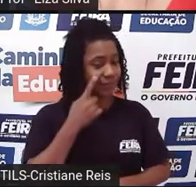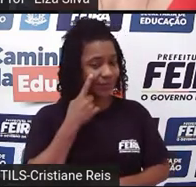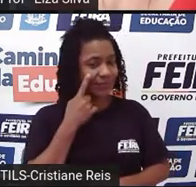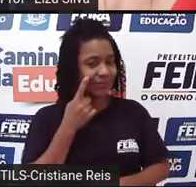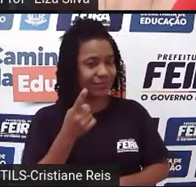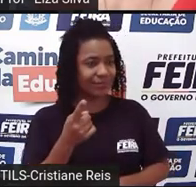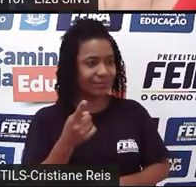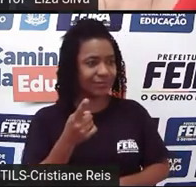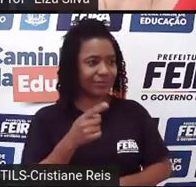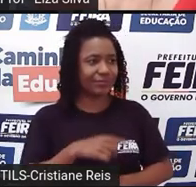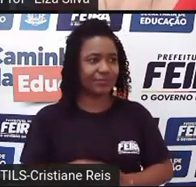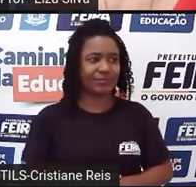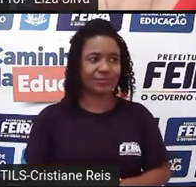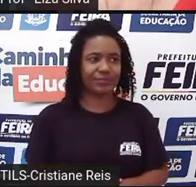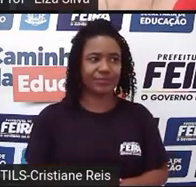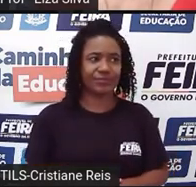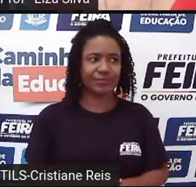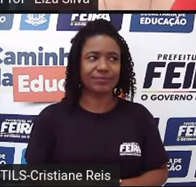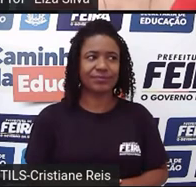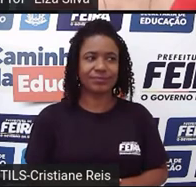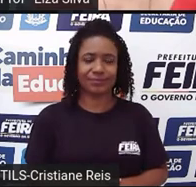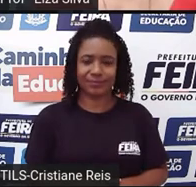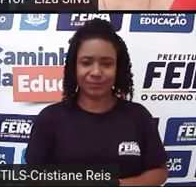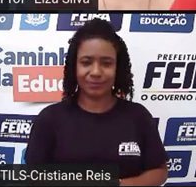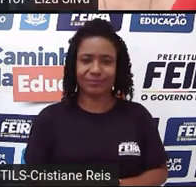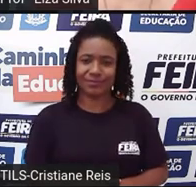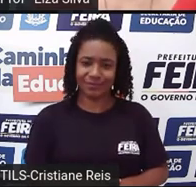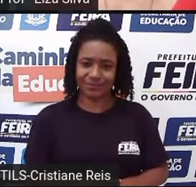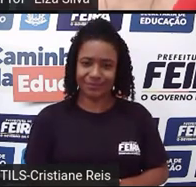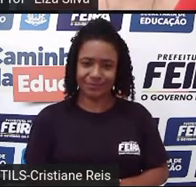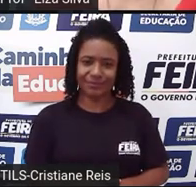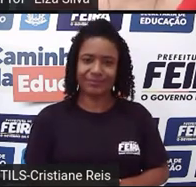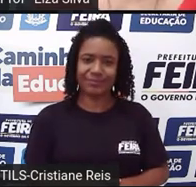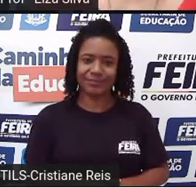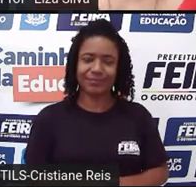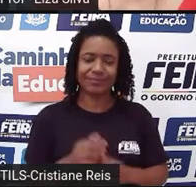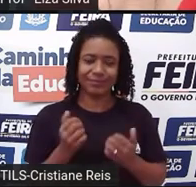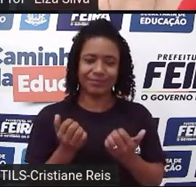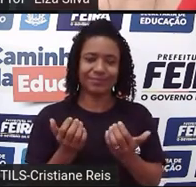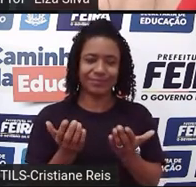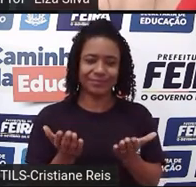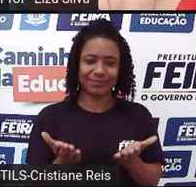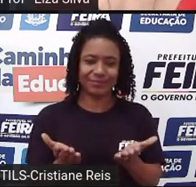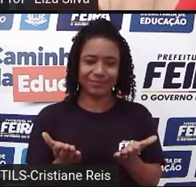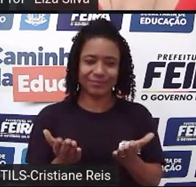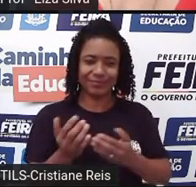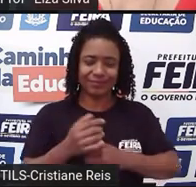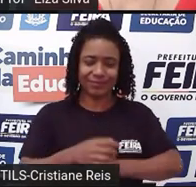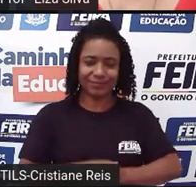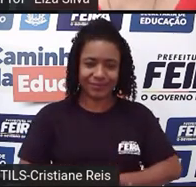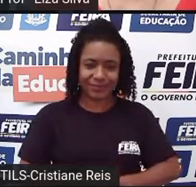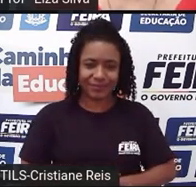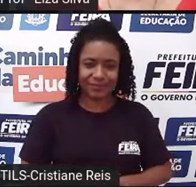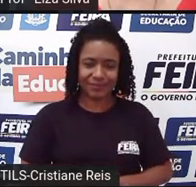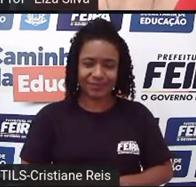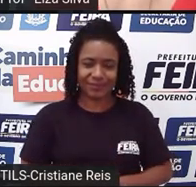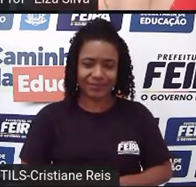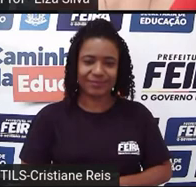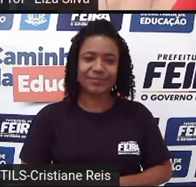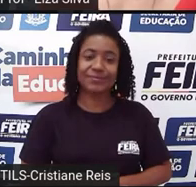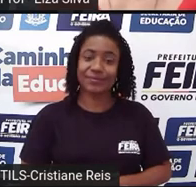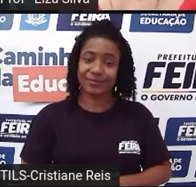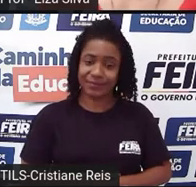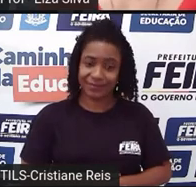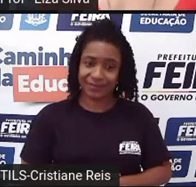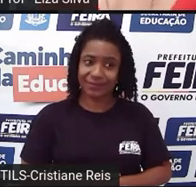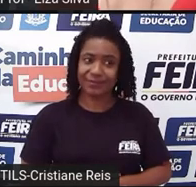Julieta wakes up, but when she sees that Romeu is dead, she stabs herself. Então,